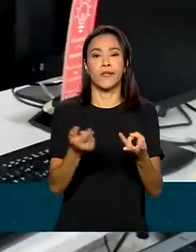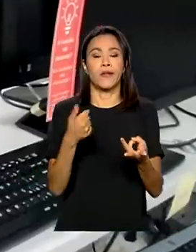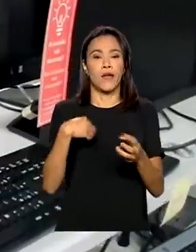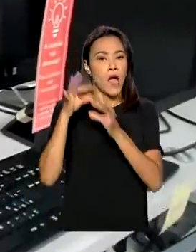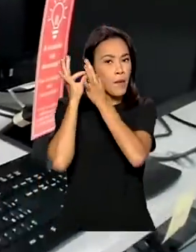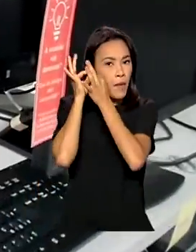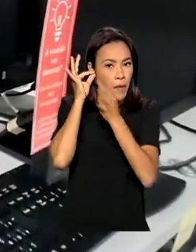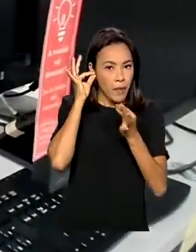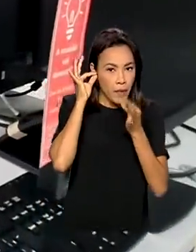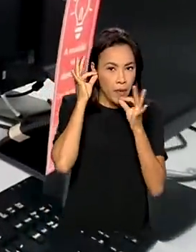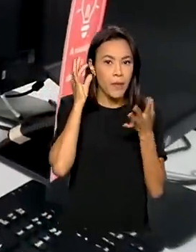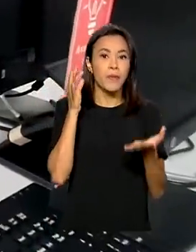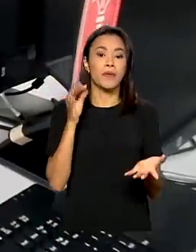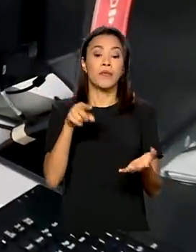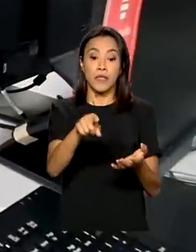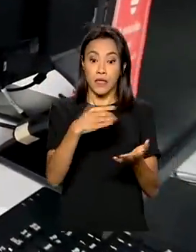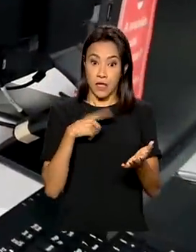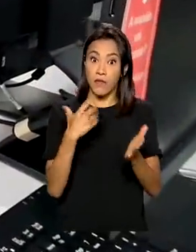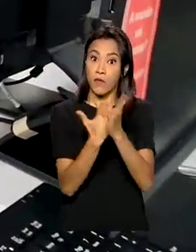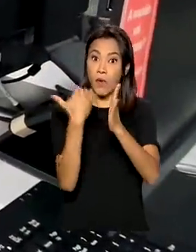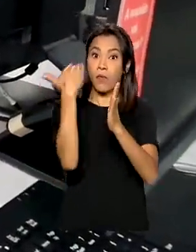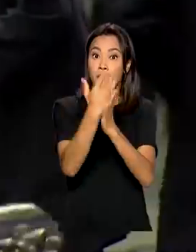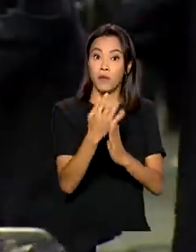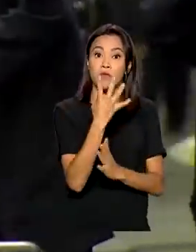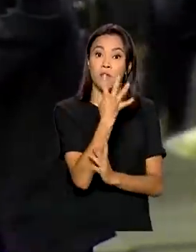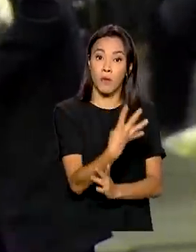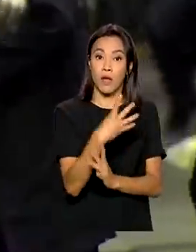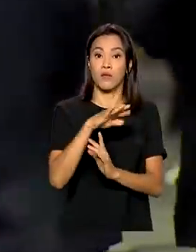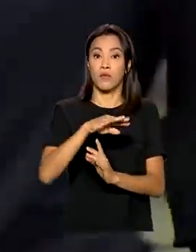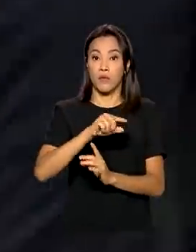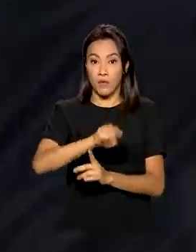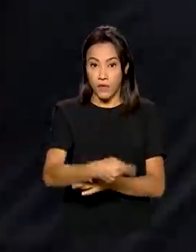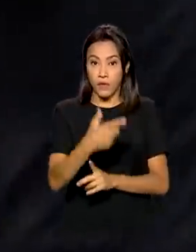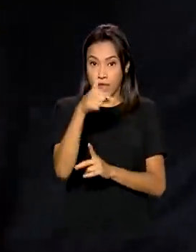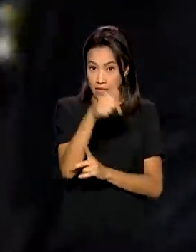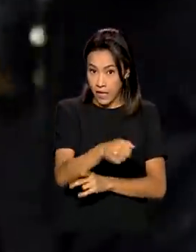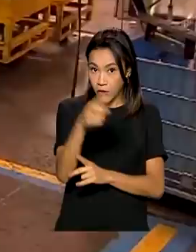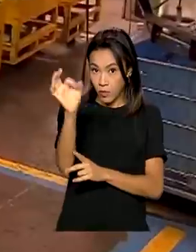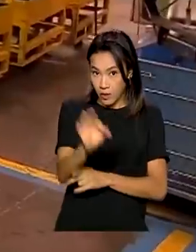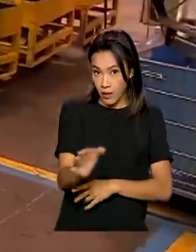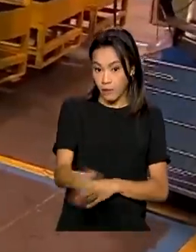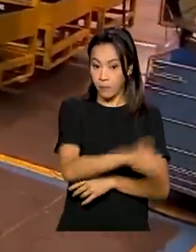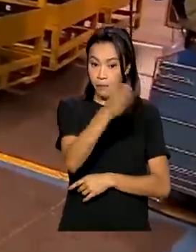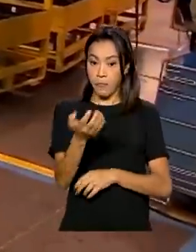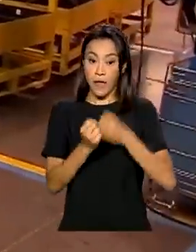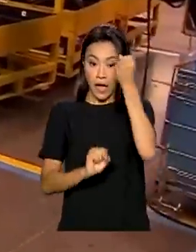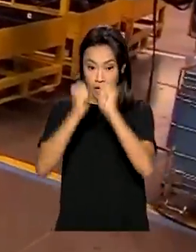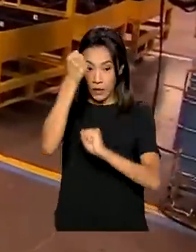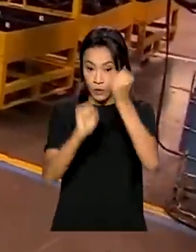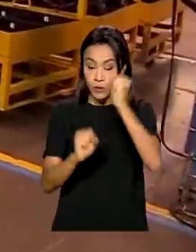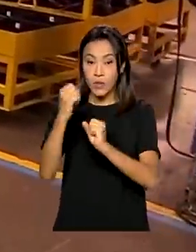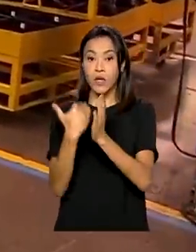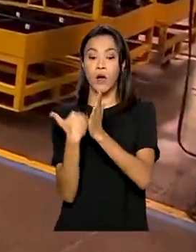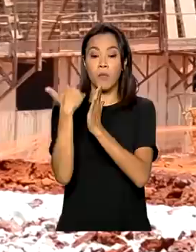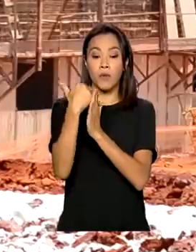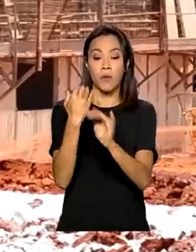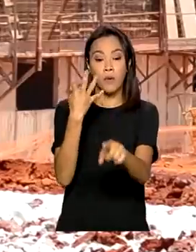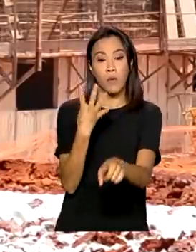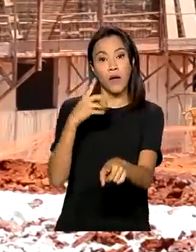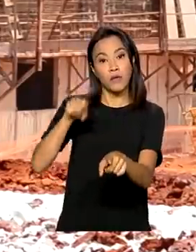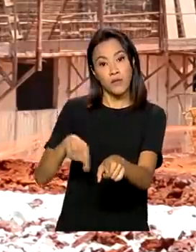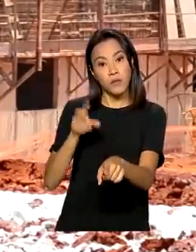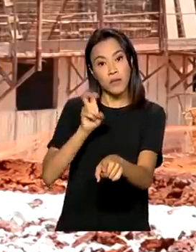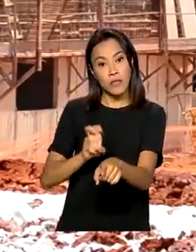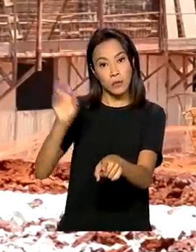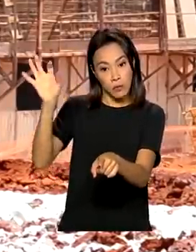telemarketing informática, com aumento de 4,7%. Já a indústria cresceu 4,5%, com